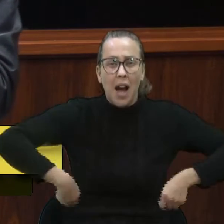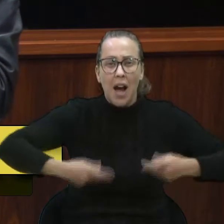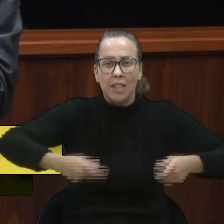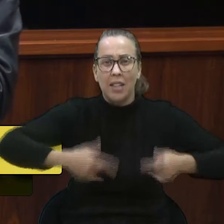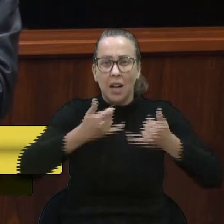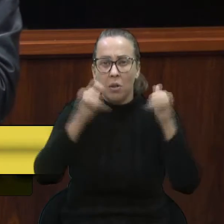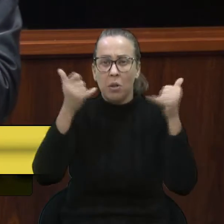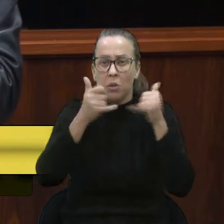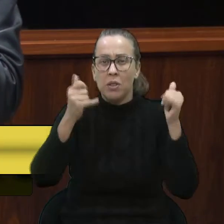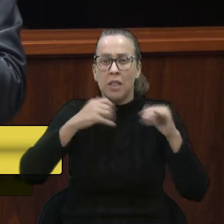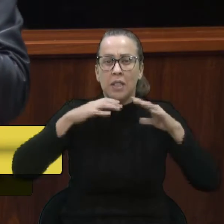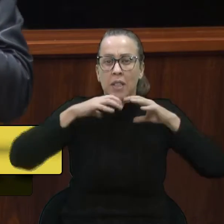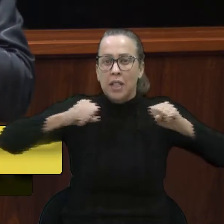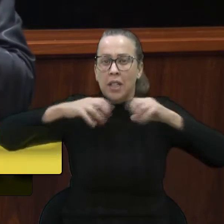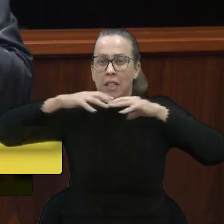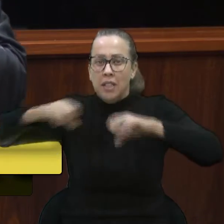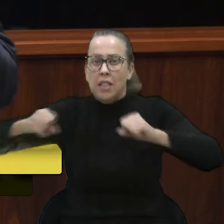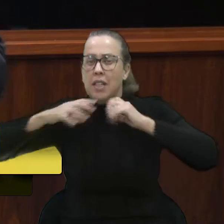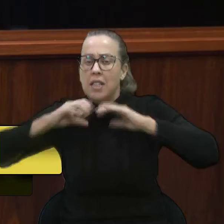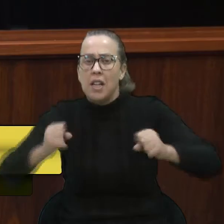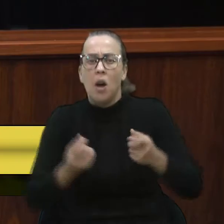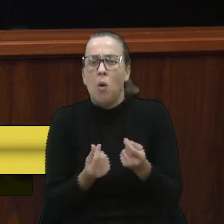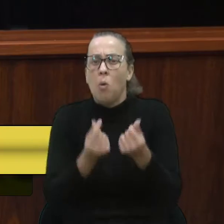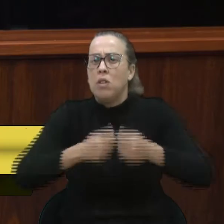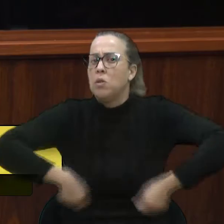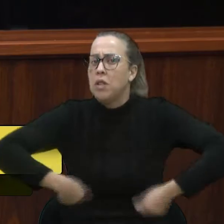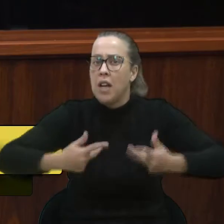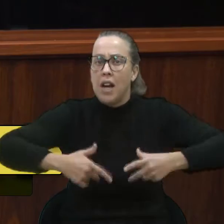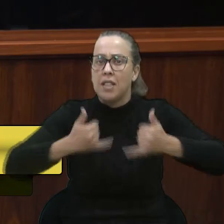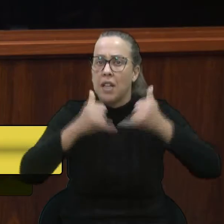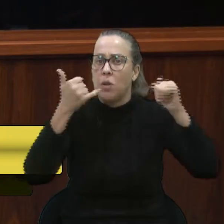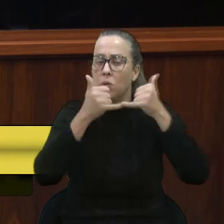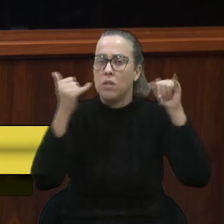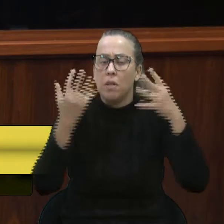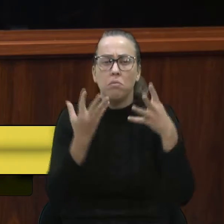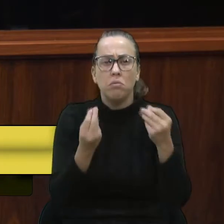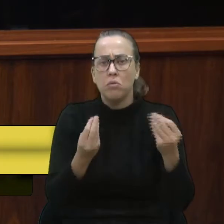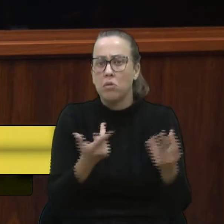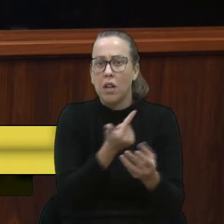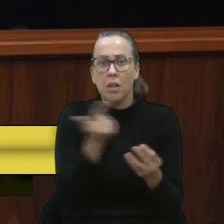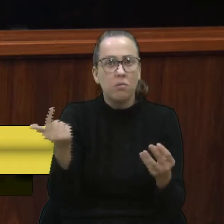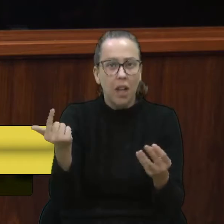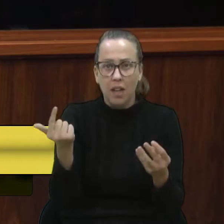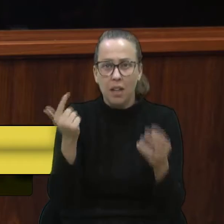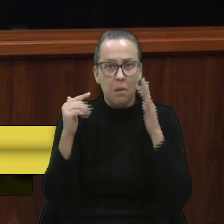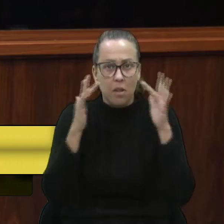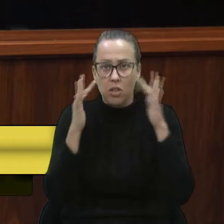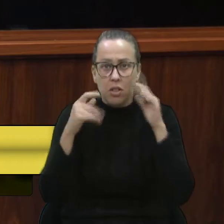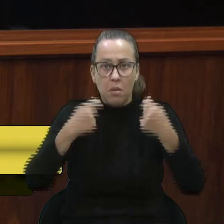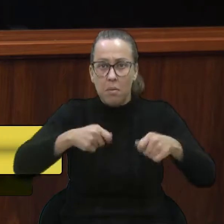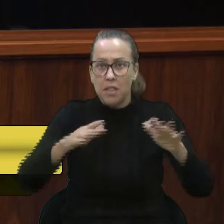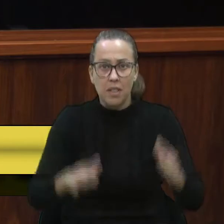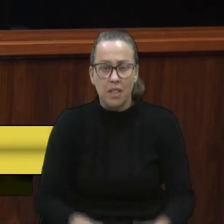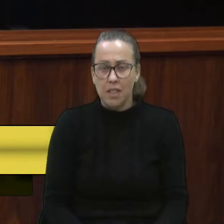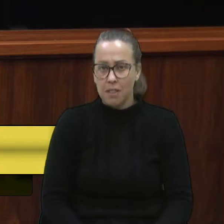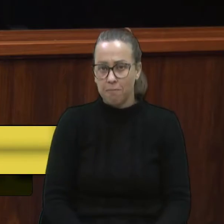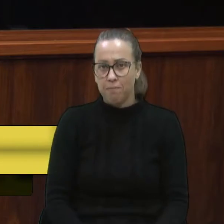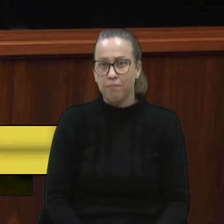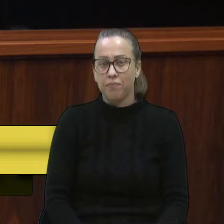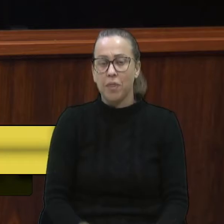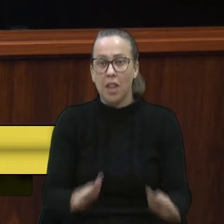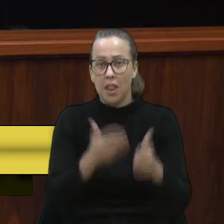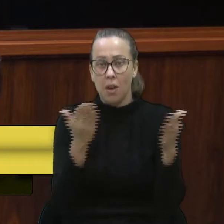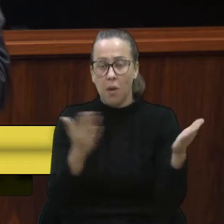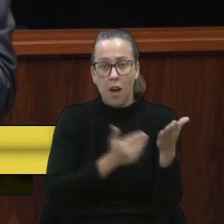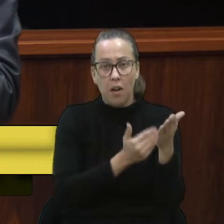todas as secretarias em energia. Quanto se gasta? Não temos esse dado. Então, é hora de